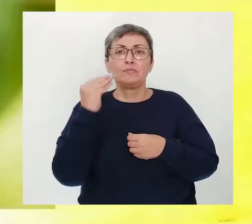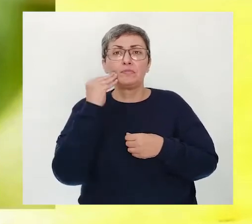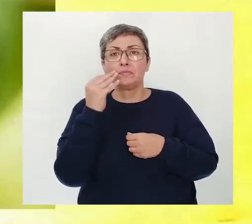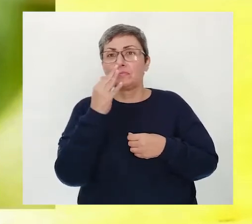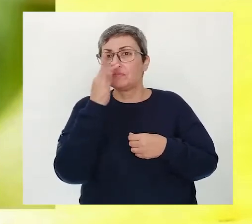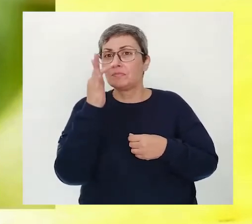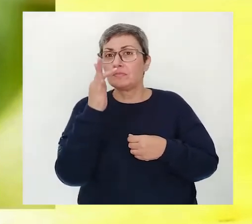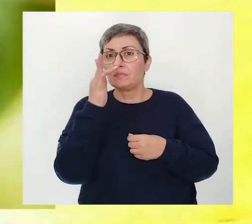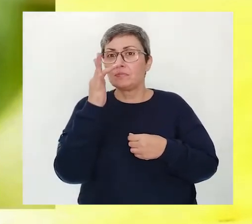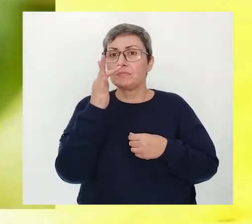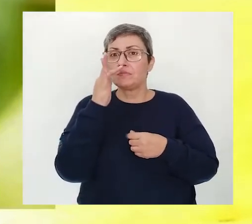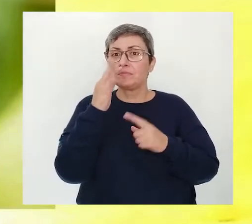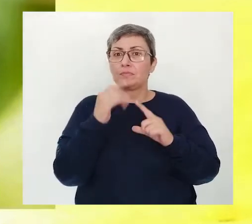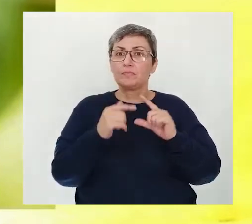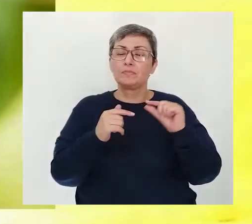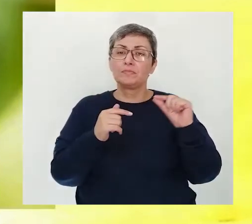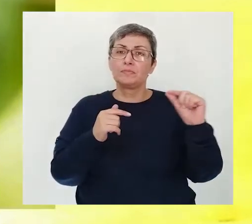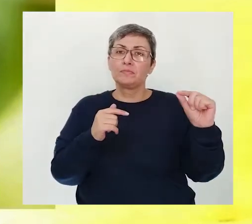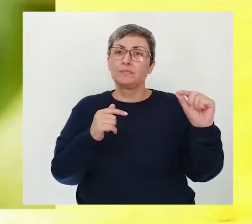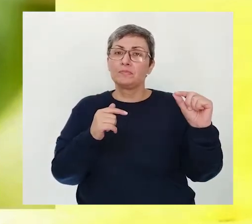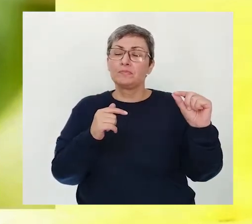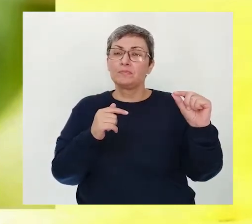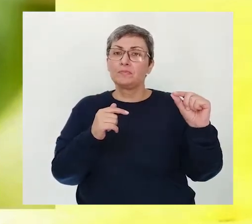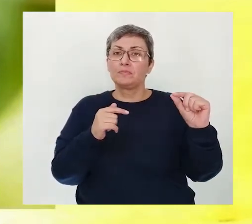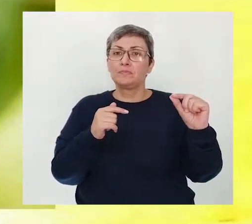Beija-flor Deixou